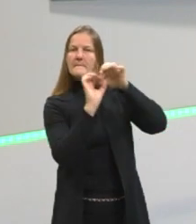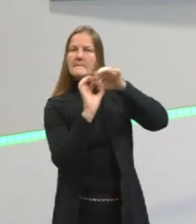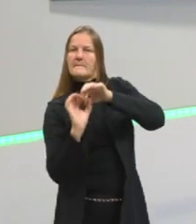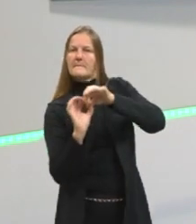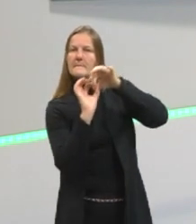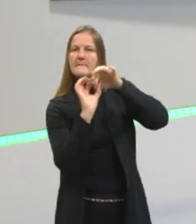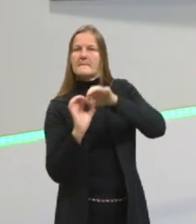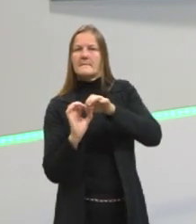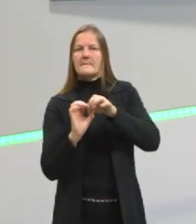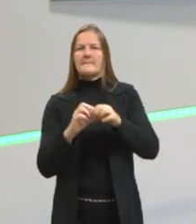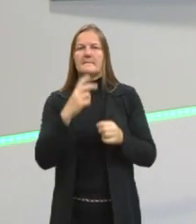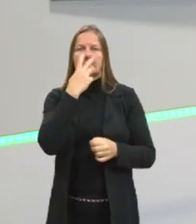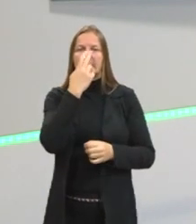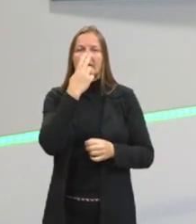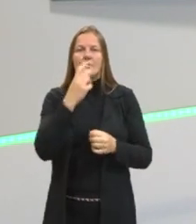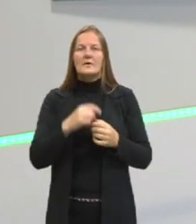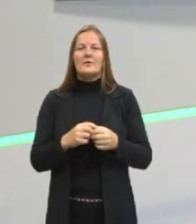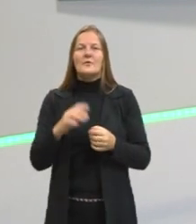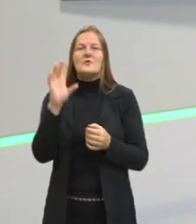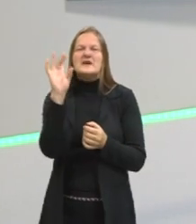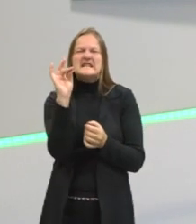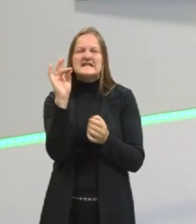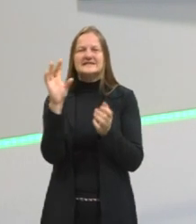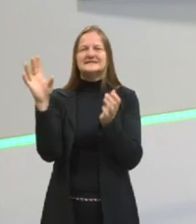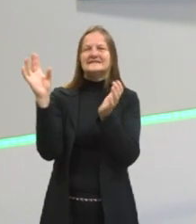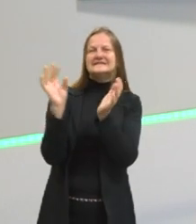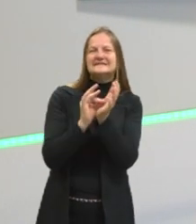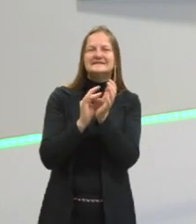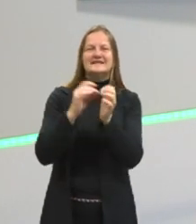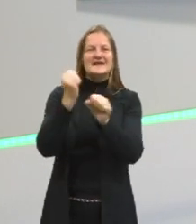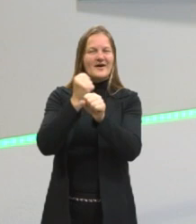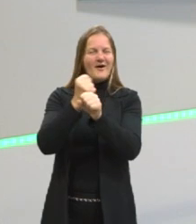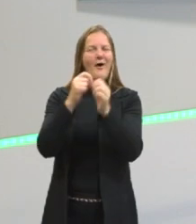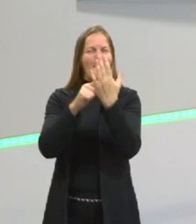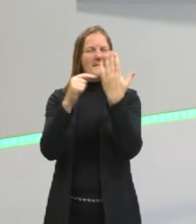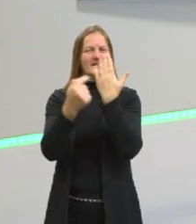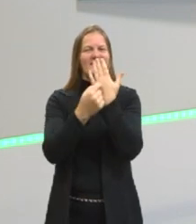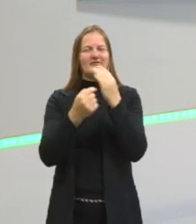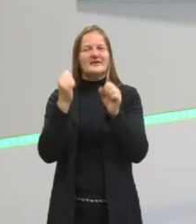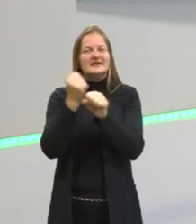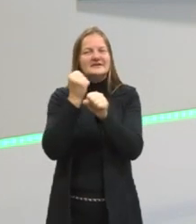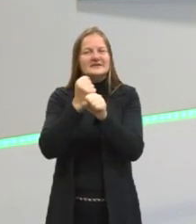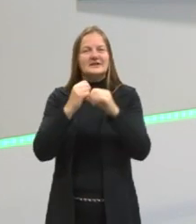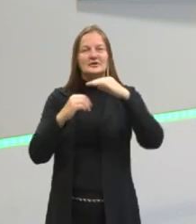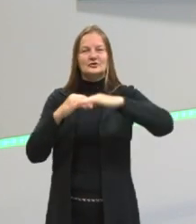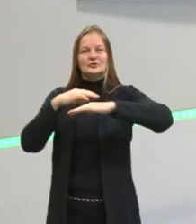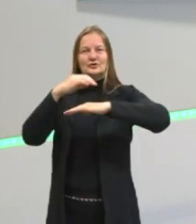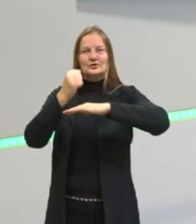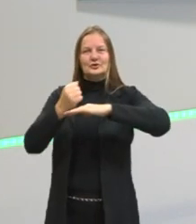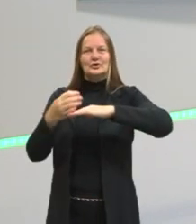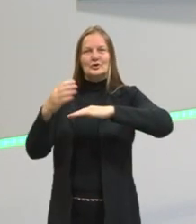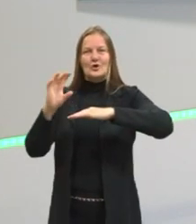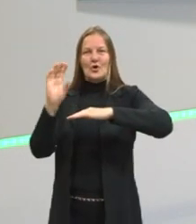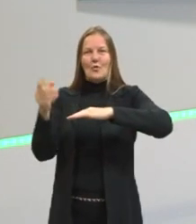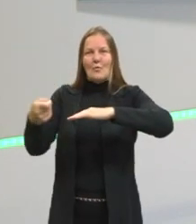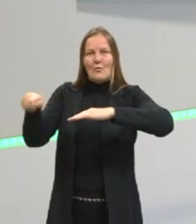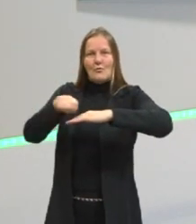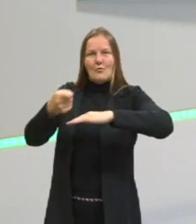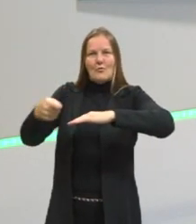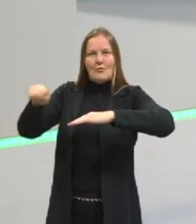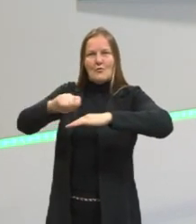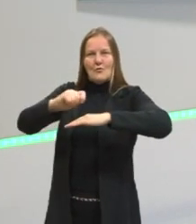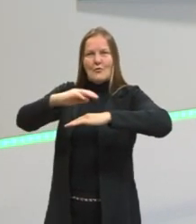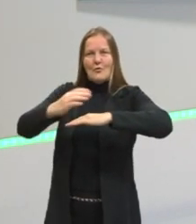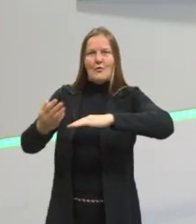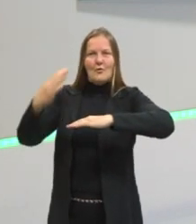palavra. Eu brinco que é o cimentinho que a gente coloca na construção. A gente pega ali dois tijolos e coloca ali o cimentinho no meio.